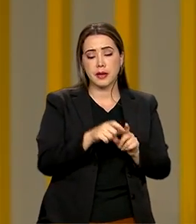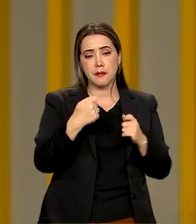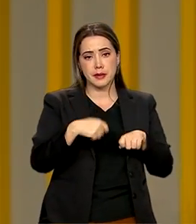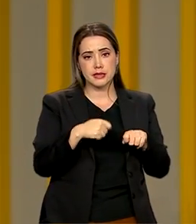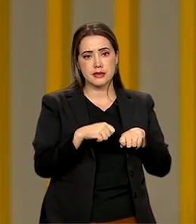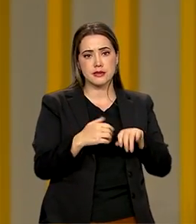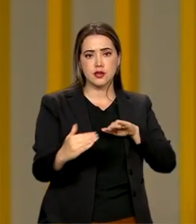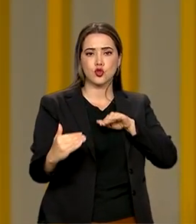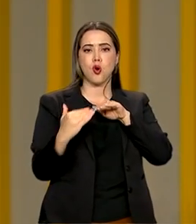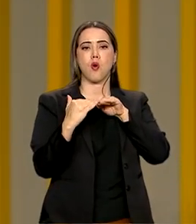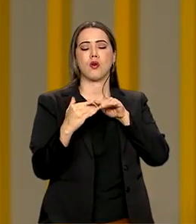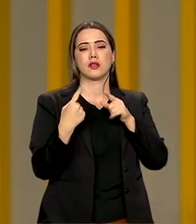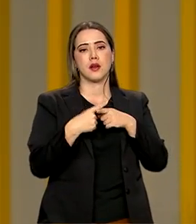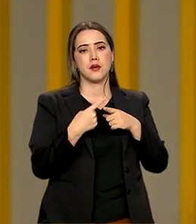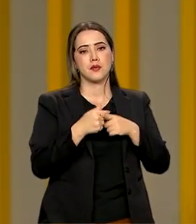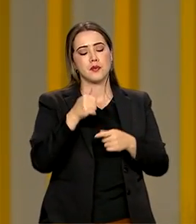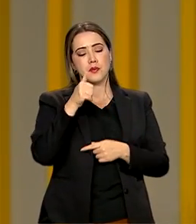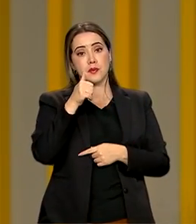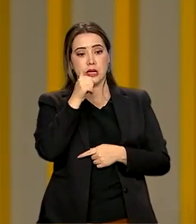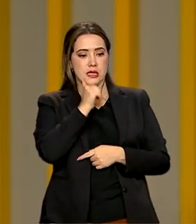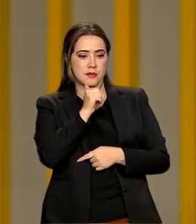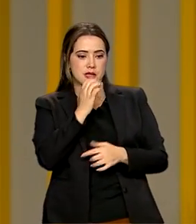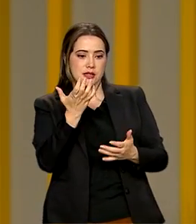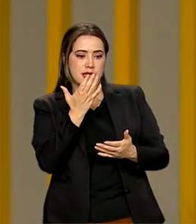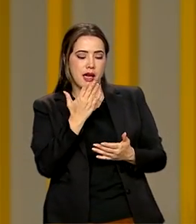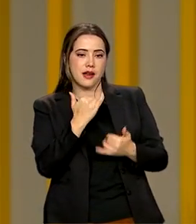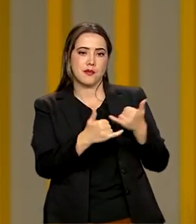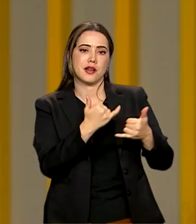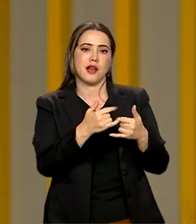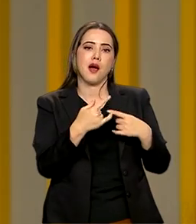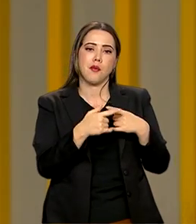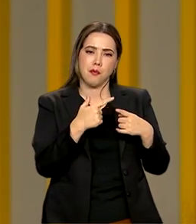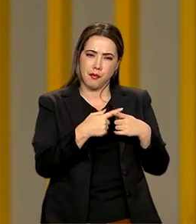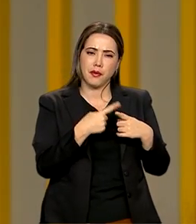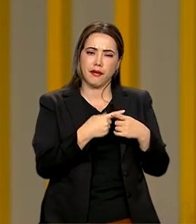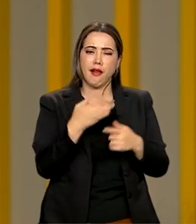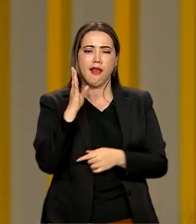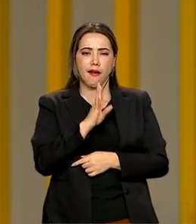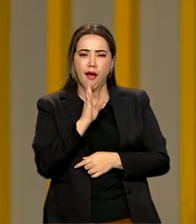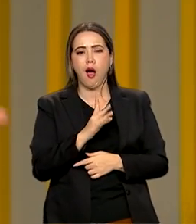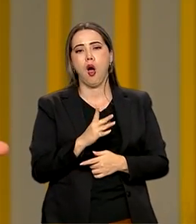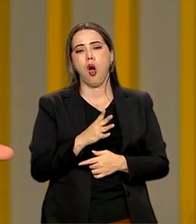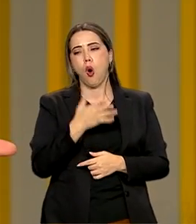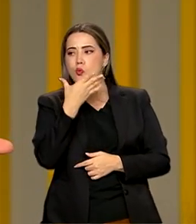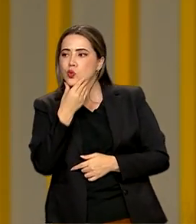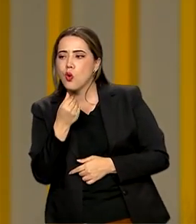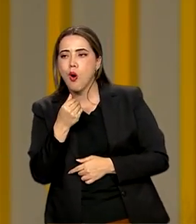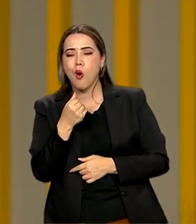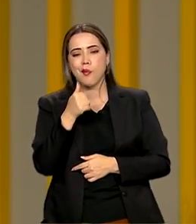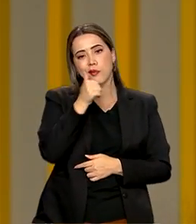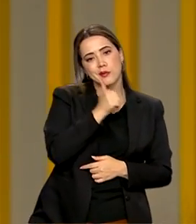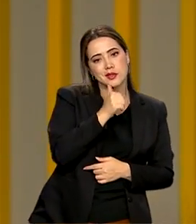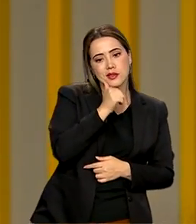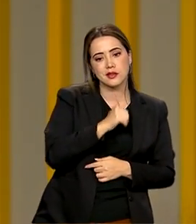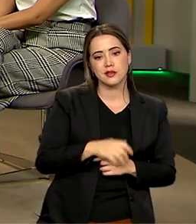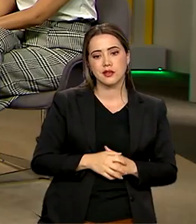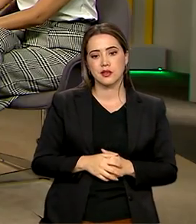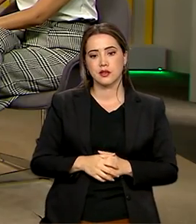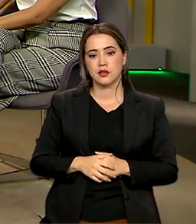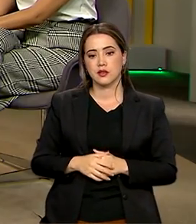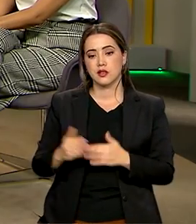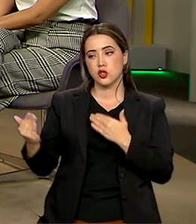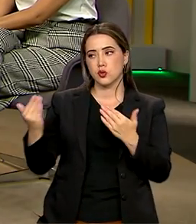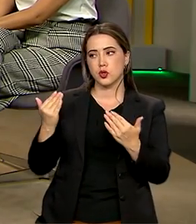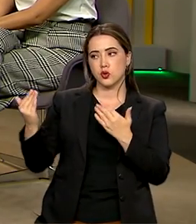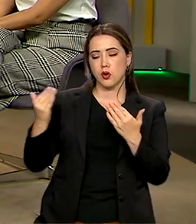motivadas a participar porque é divertido. O futebol é muito divertido. É para os meninos é divertido, para as meninas também. A gente pode fazer o paralelo com